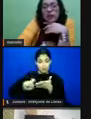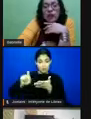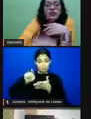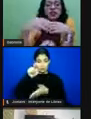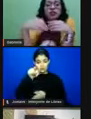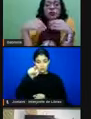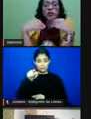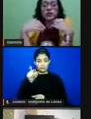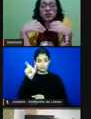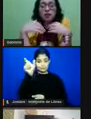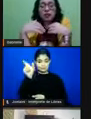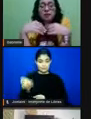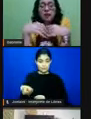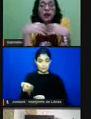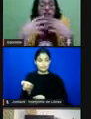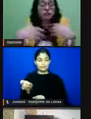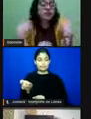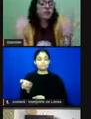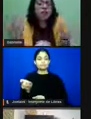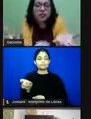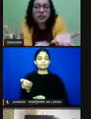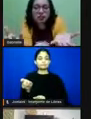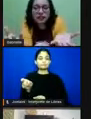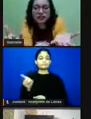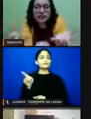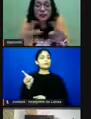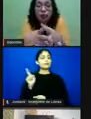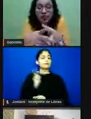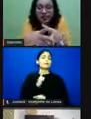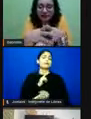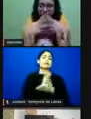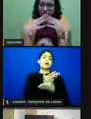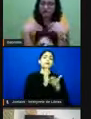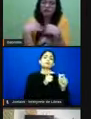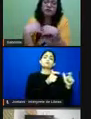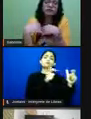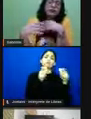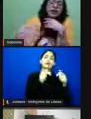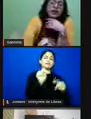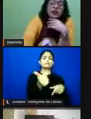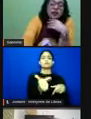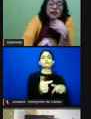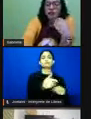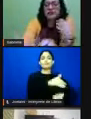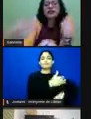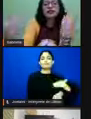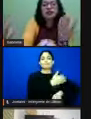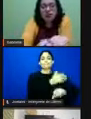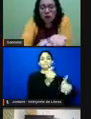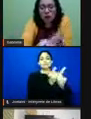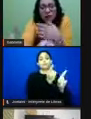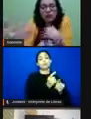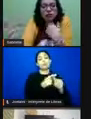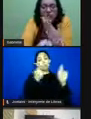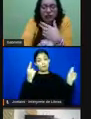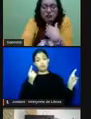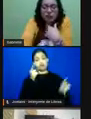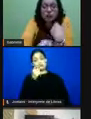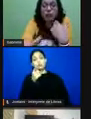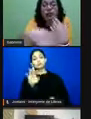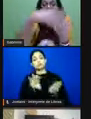a gente tem localizações, organizações que não têm a sua localização encontrar. Enfim, mas elas estão